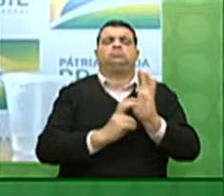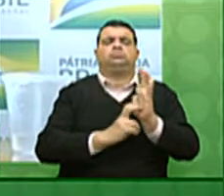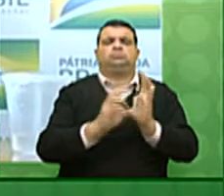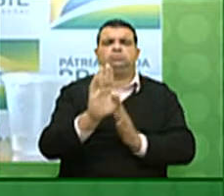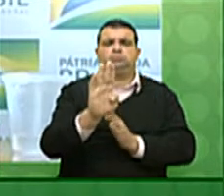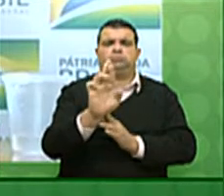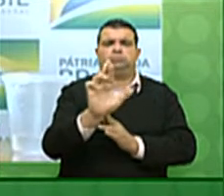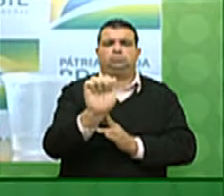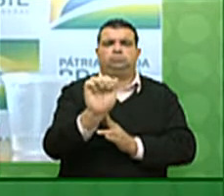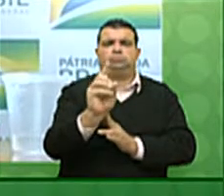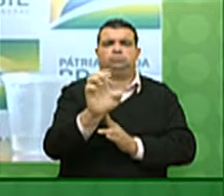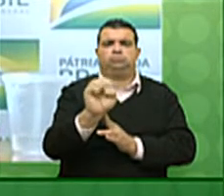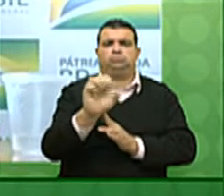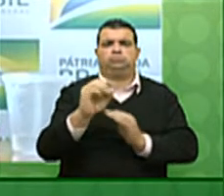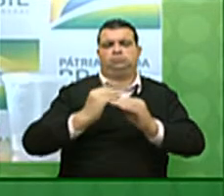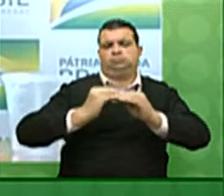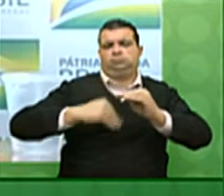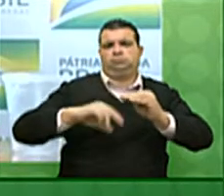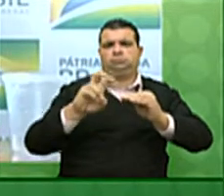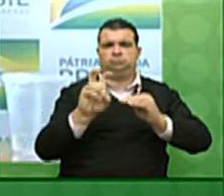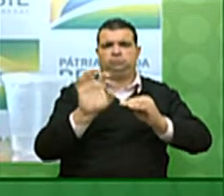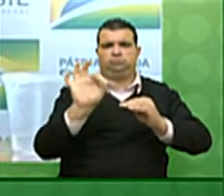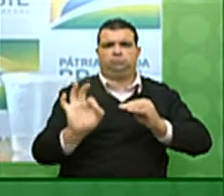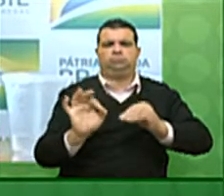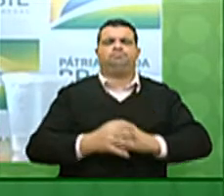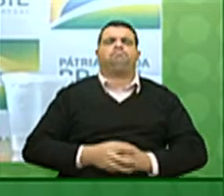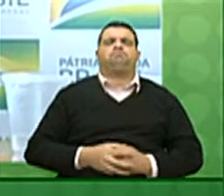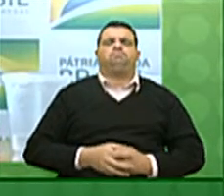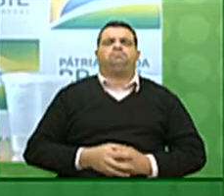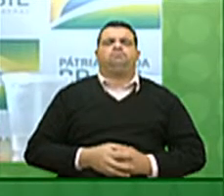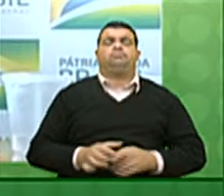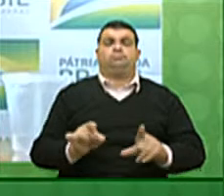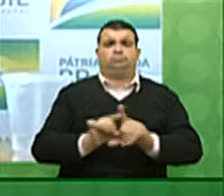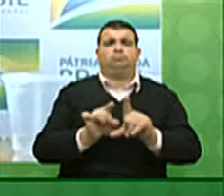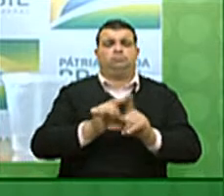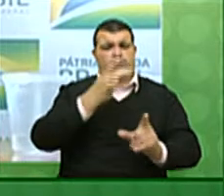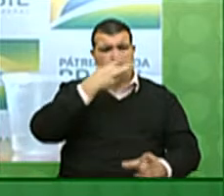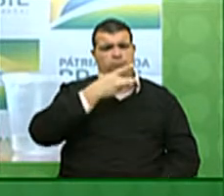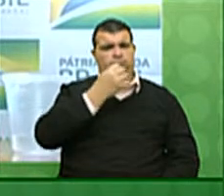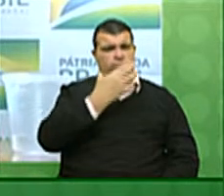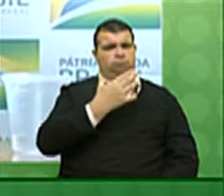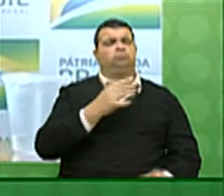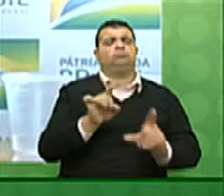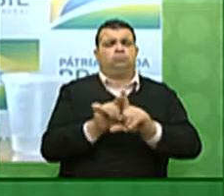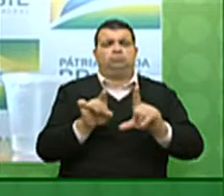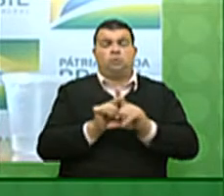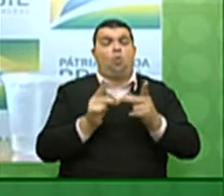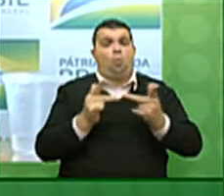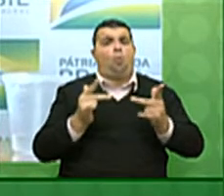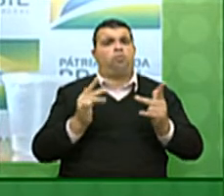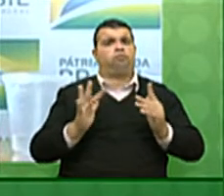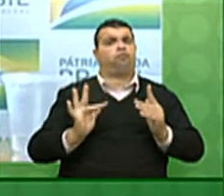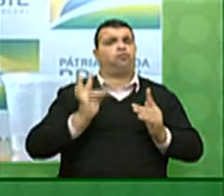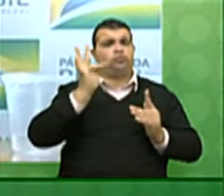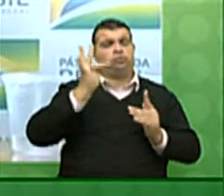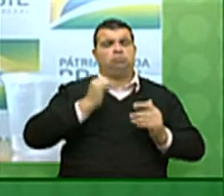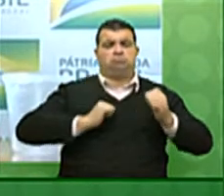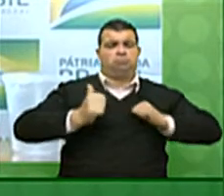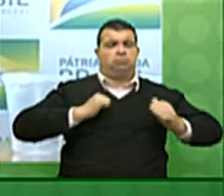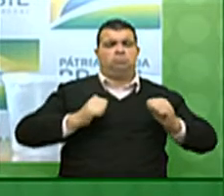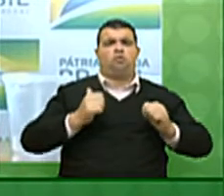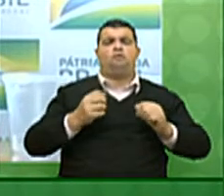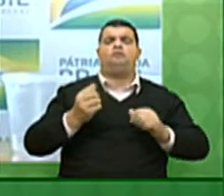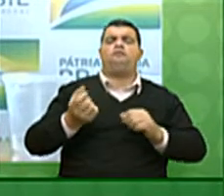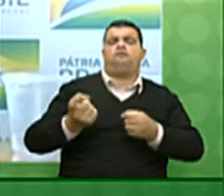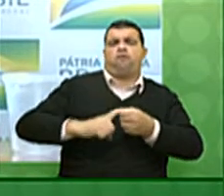abaixo dos 5%. Vejo também com otimismo as perspectivas para a retomada